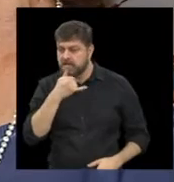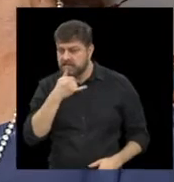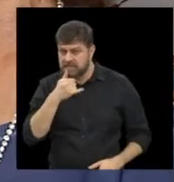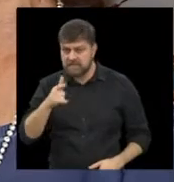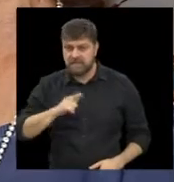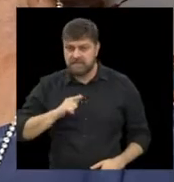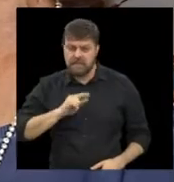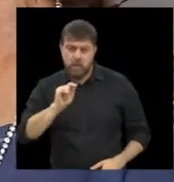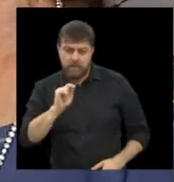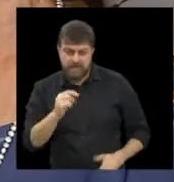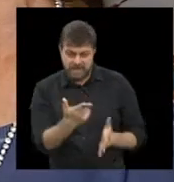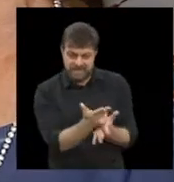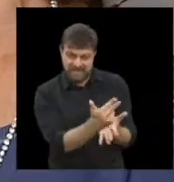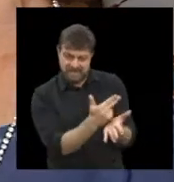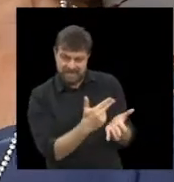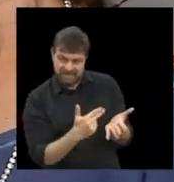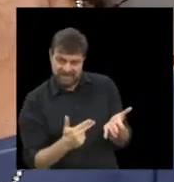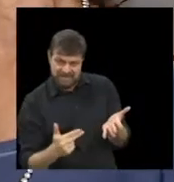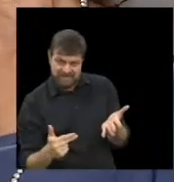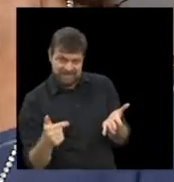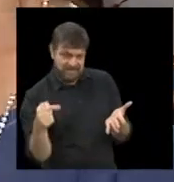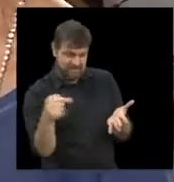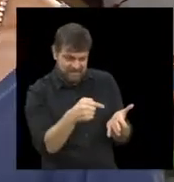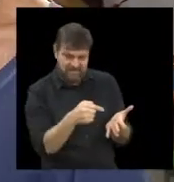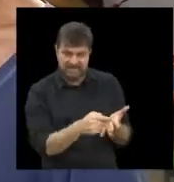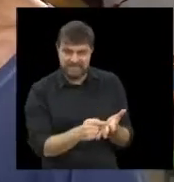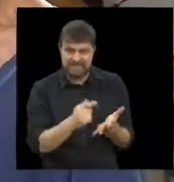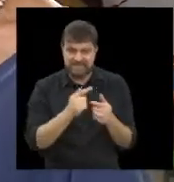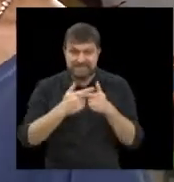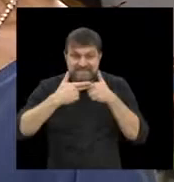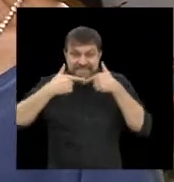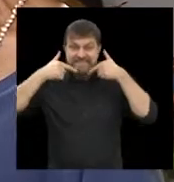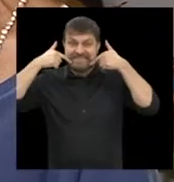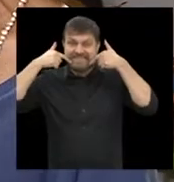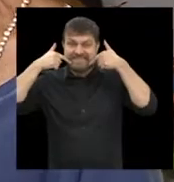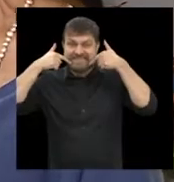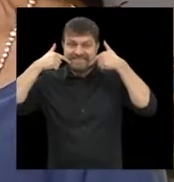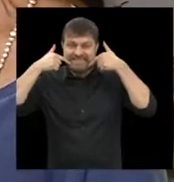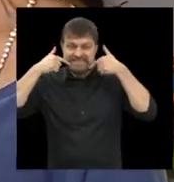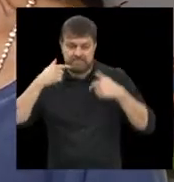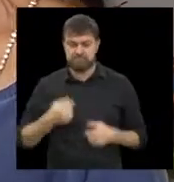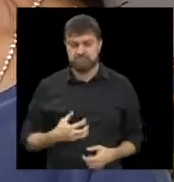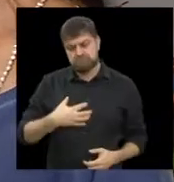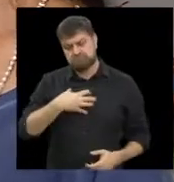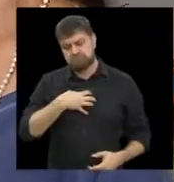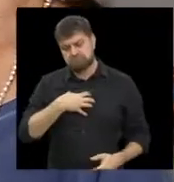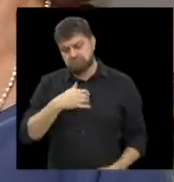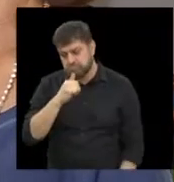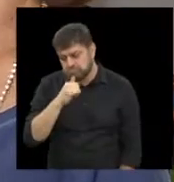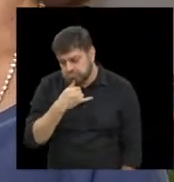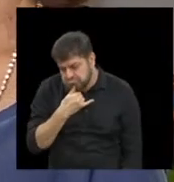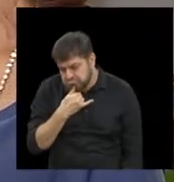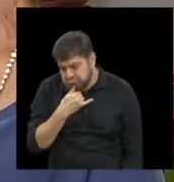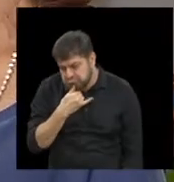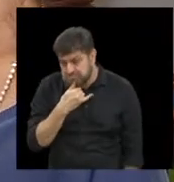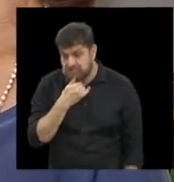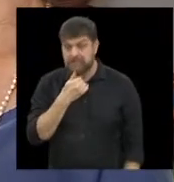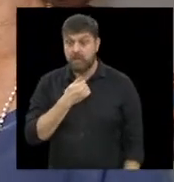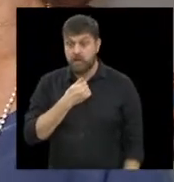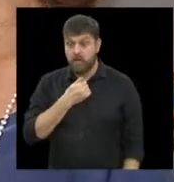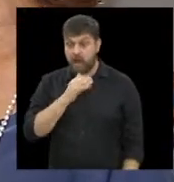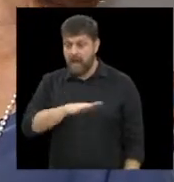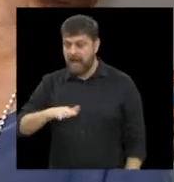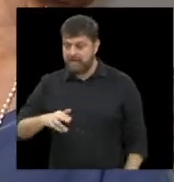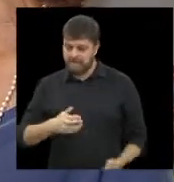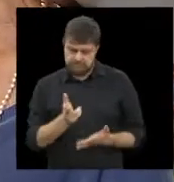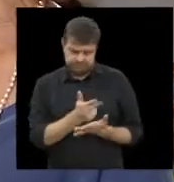concreto, seja, uma caretinha ou um emoji, vamos dizer assim, onde represente o que ela está sentindo. E ela vai